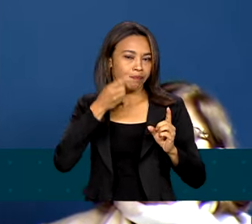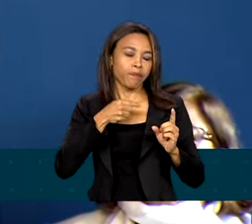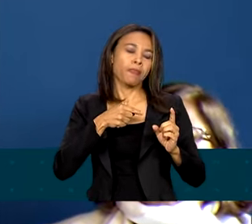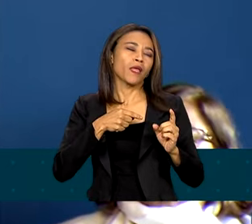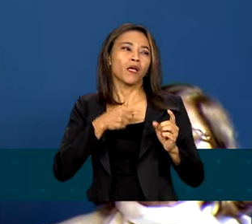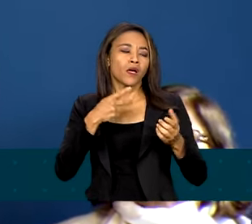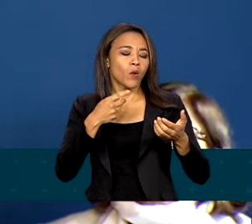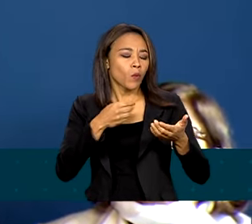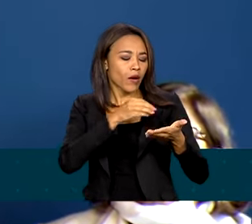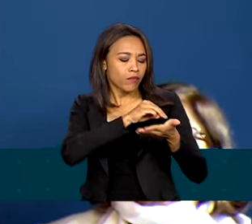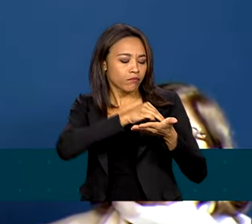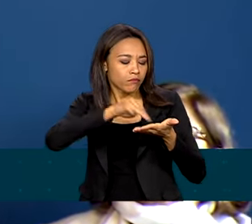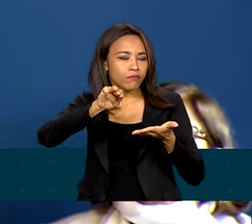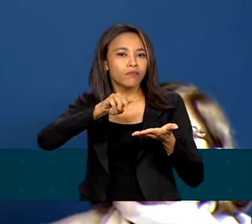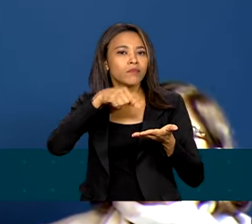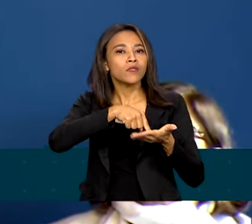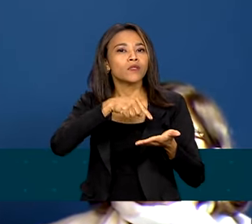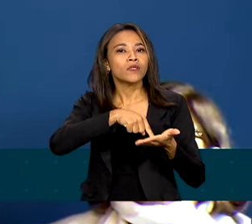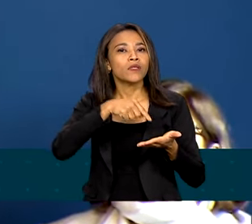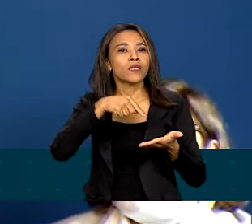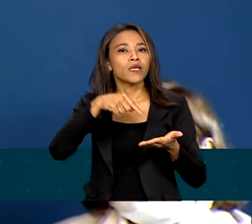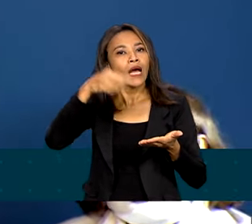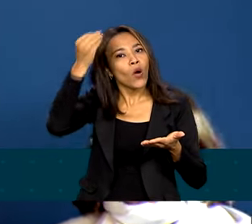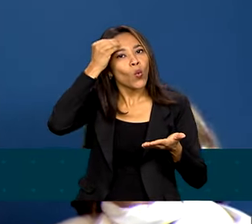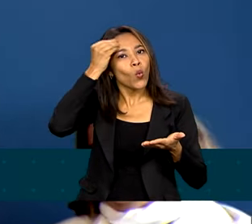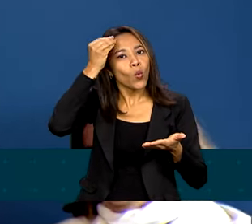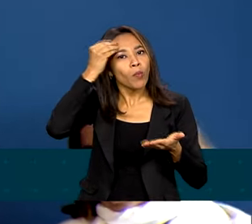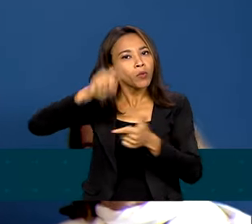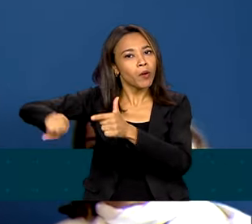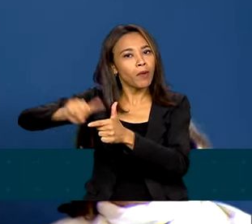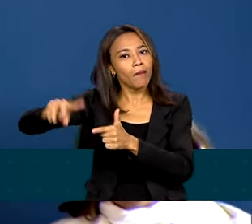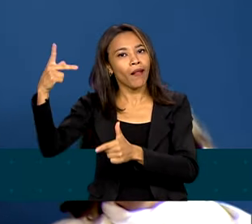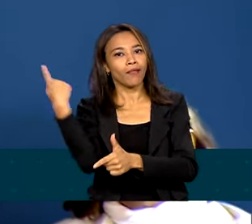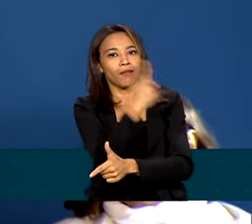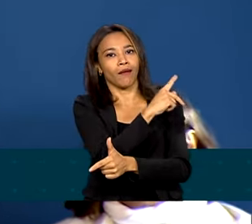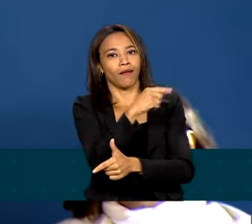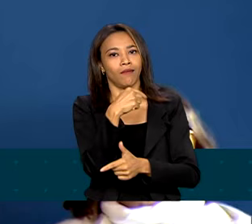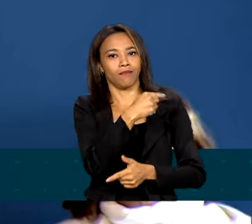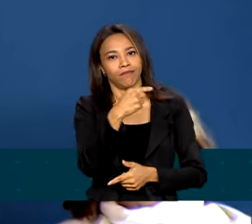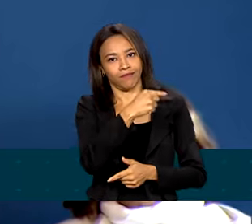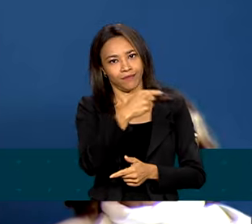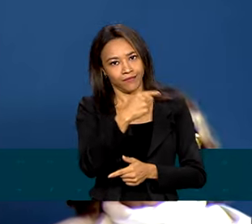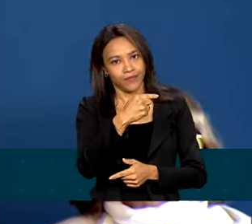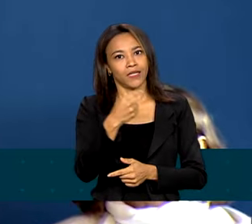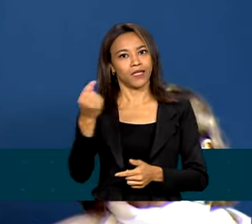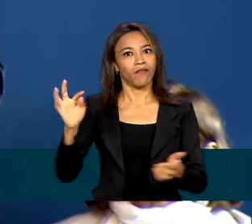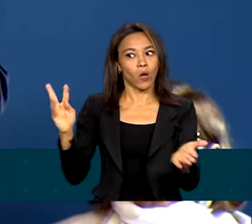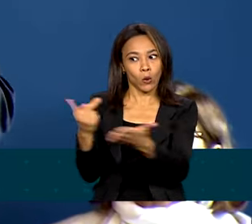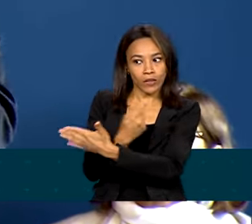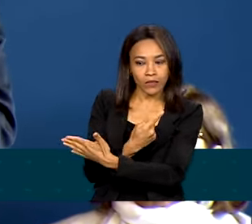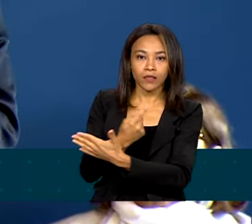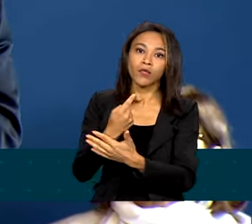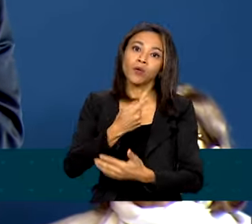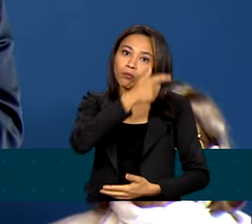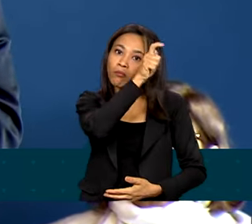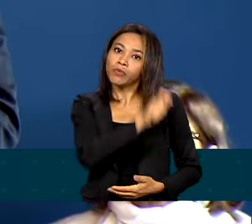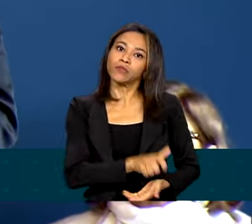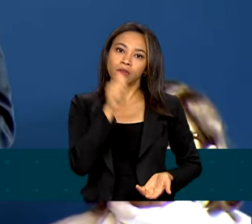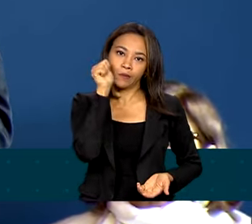mensagem dizia que a culpa da crise era dela. E era dela a culpa da crise por ser mulher.